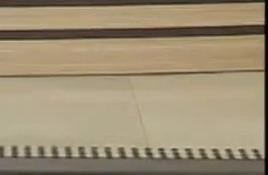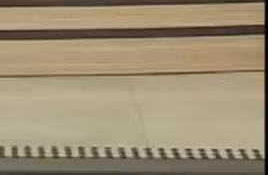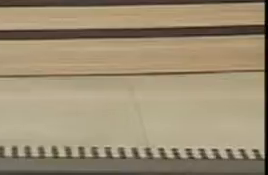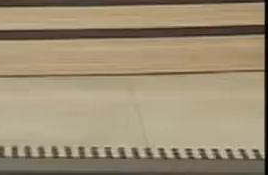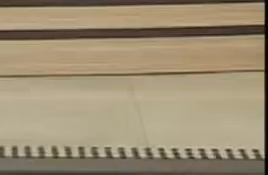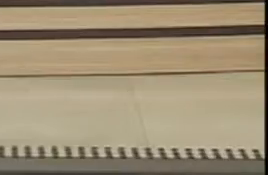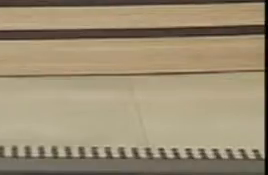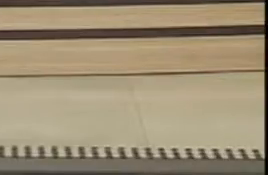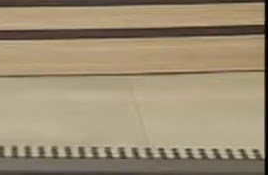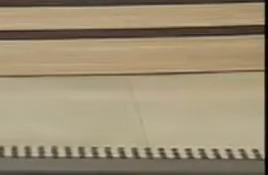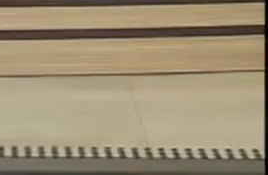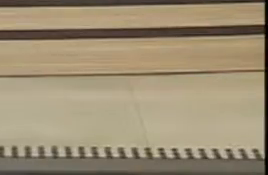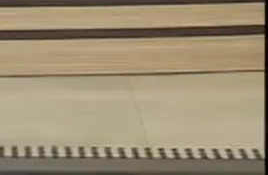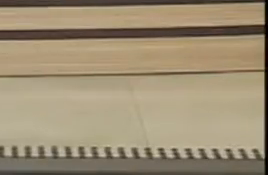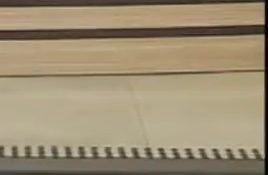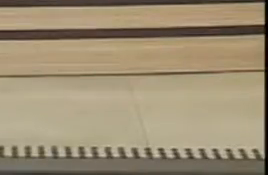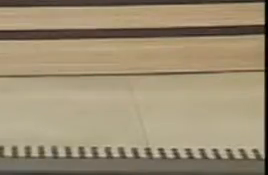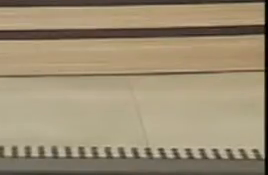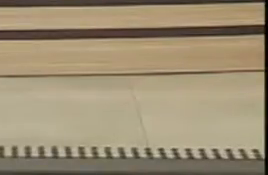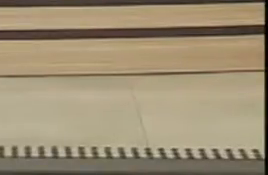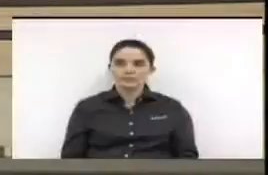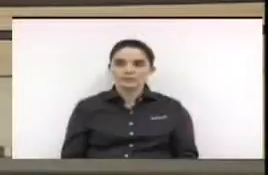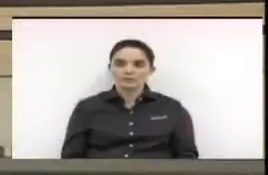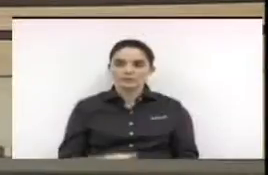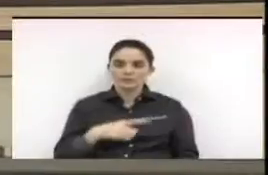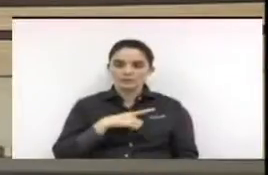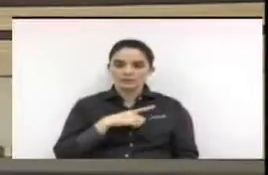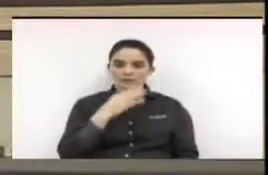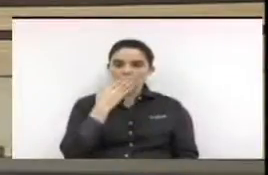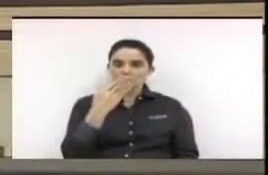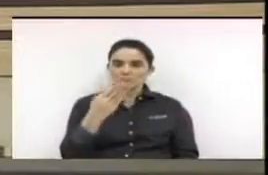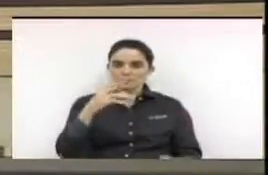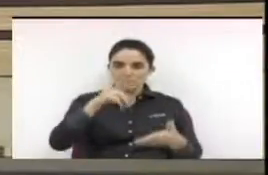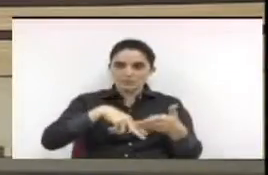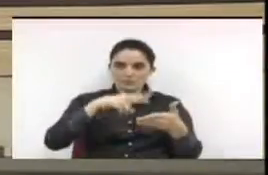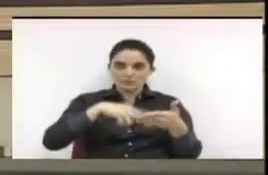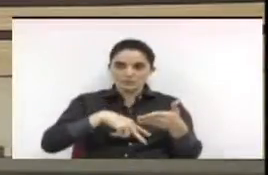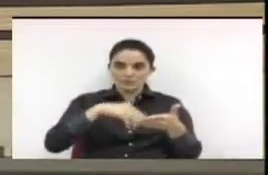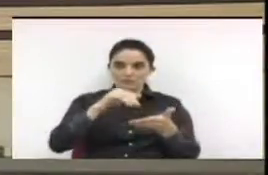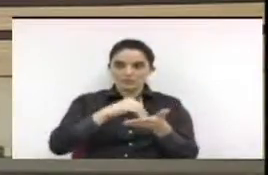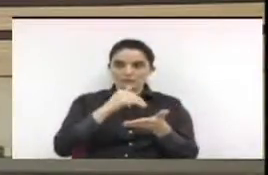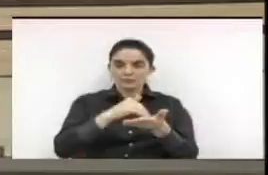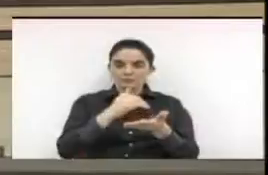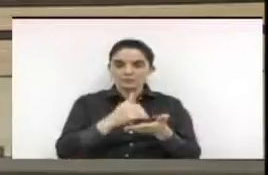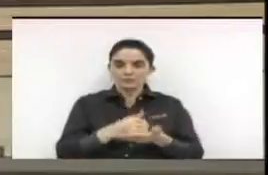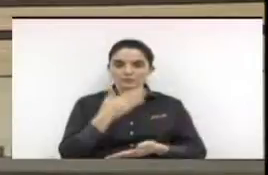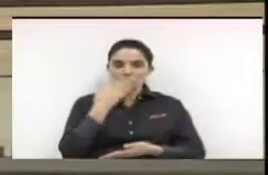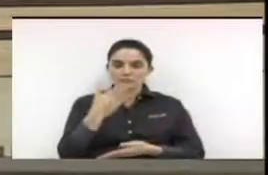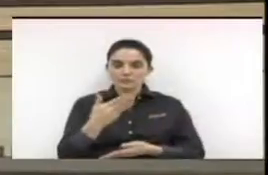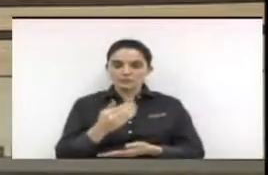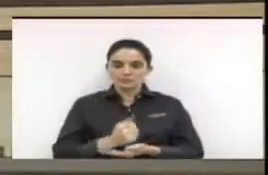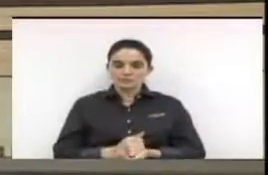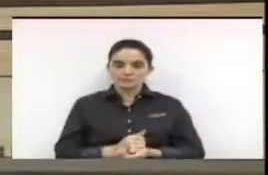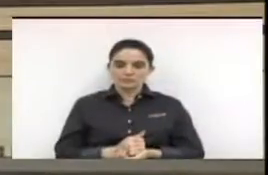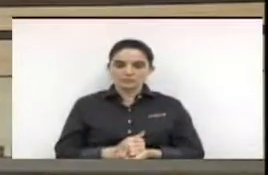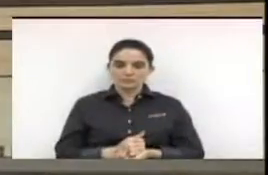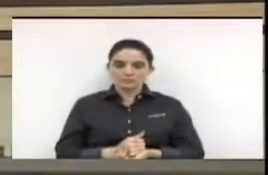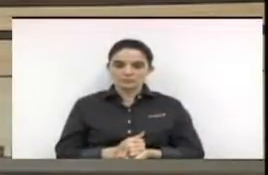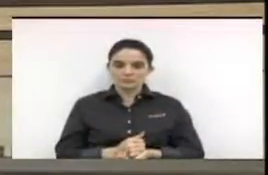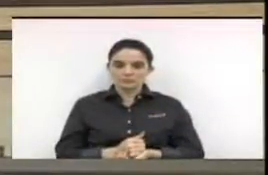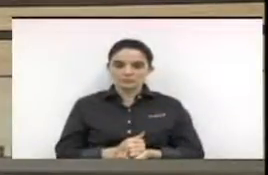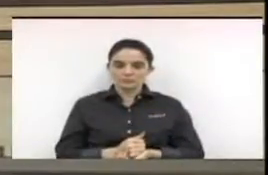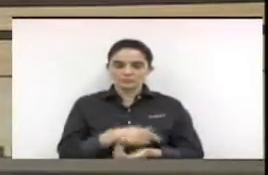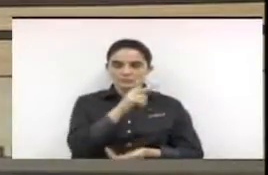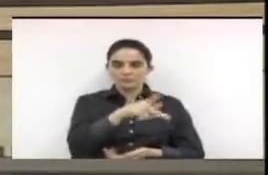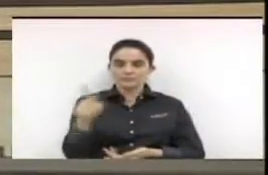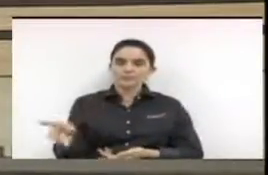Está reaberto a sessão Existe requerimento para ser lido pelo senhor secretário Requerimento Requeremos à